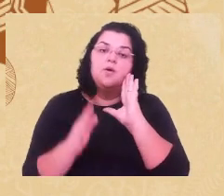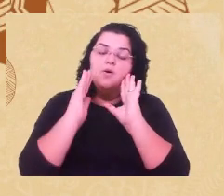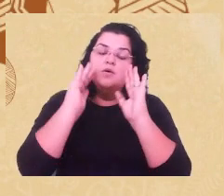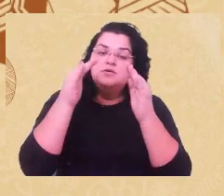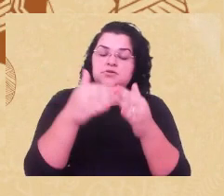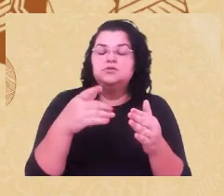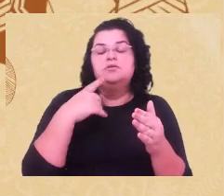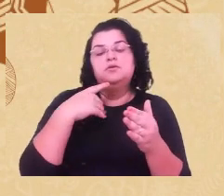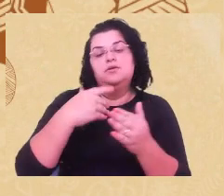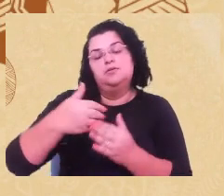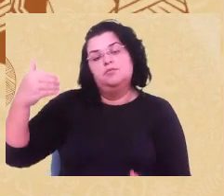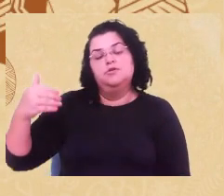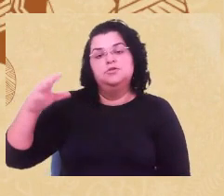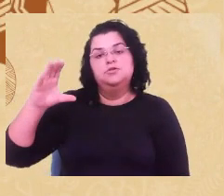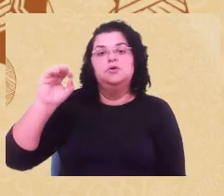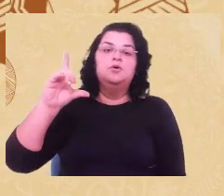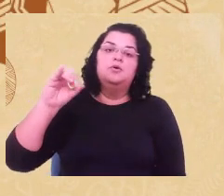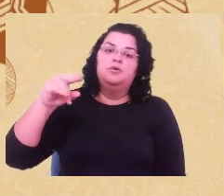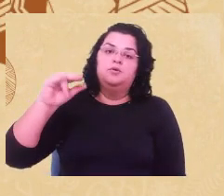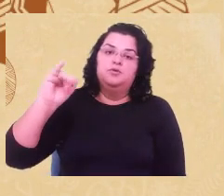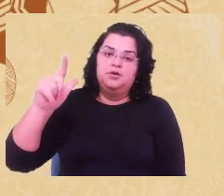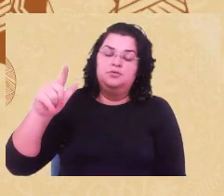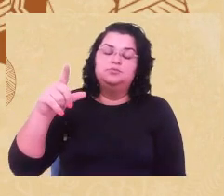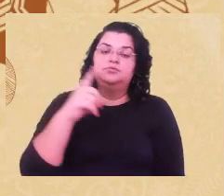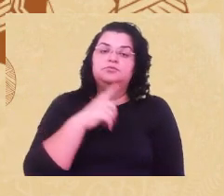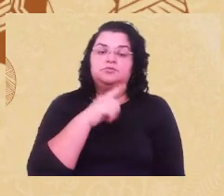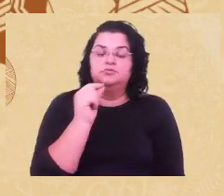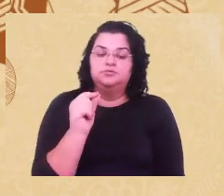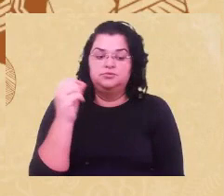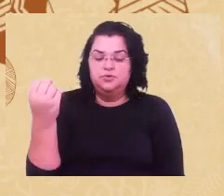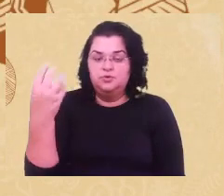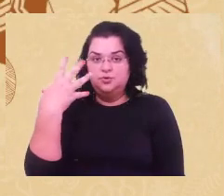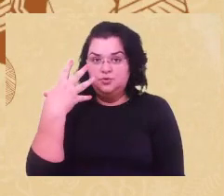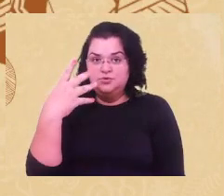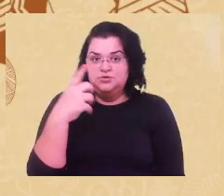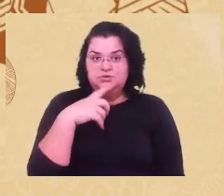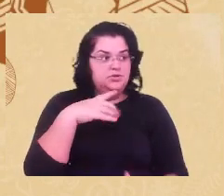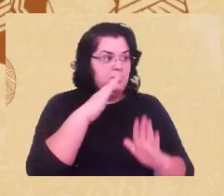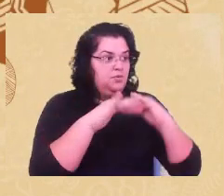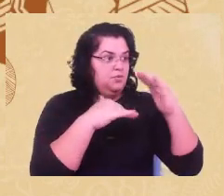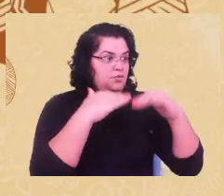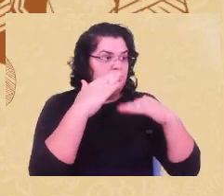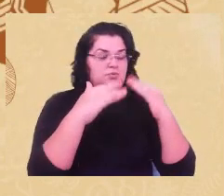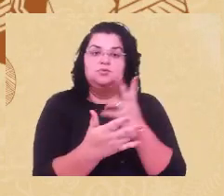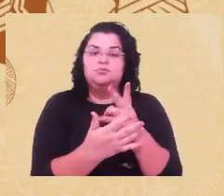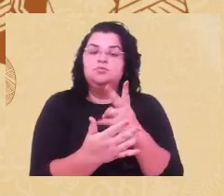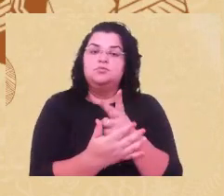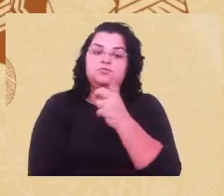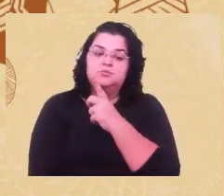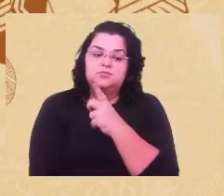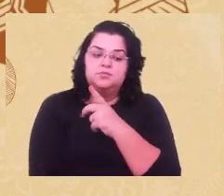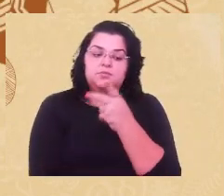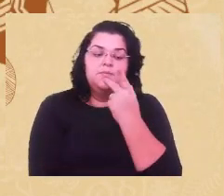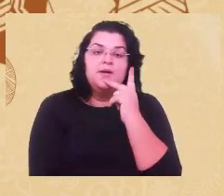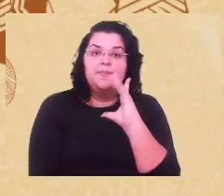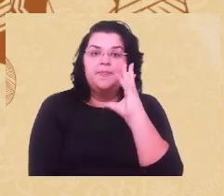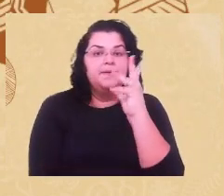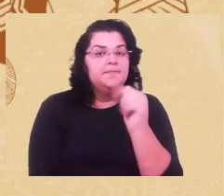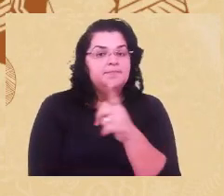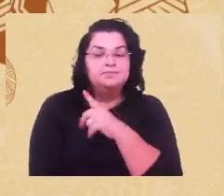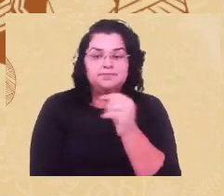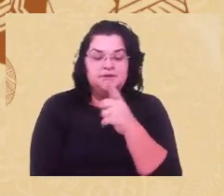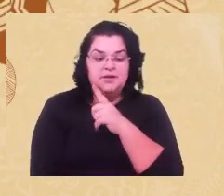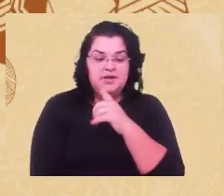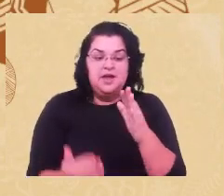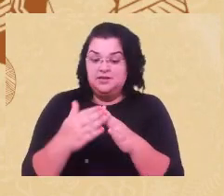-colonial é a luz das desconstruções dos binarismos. A gente tem falado tanto. Esta casa aqui, o